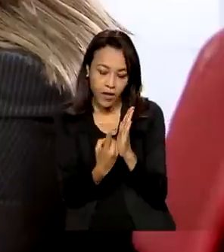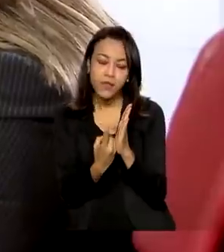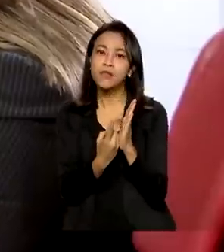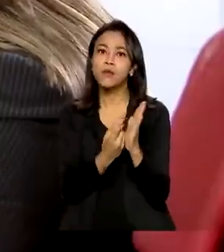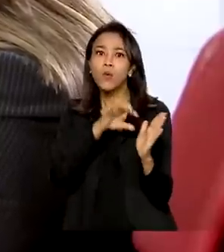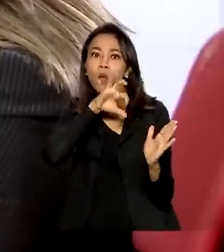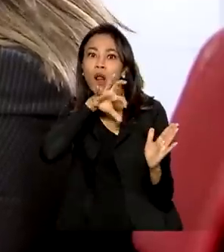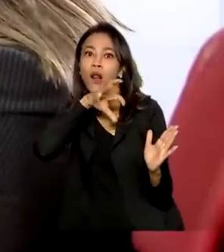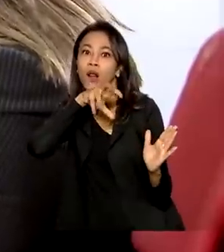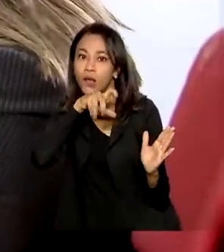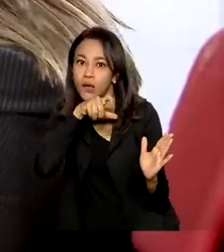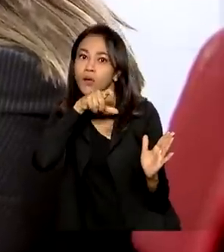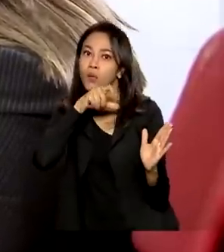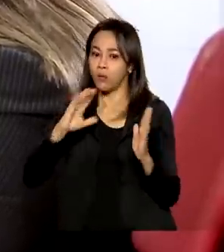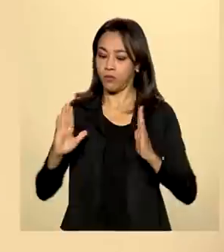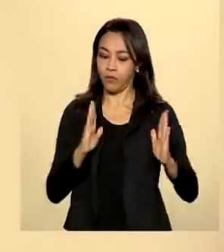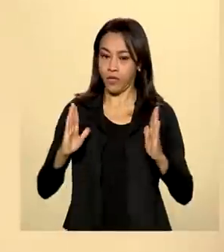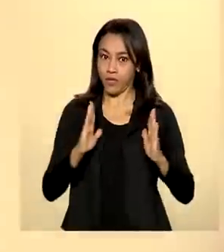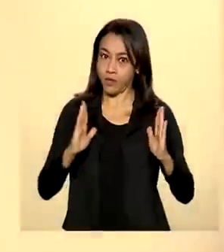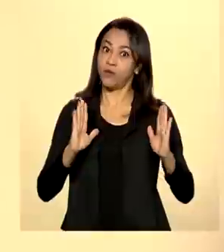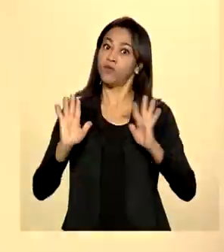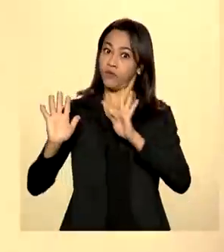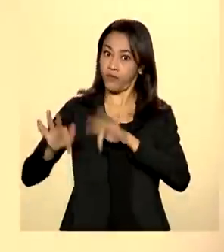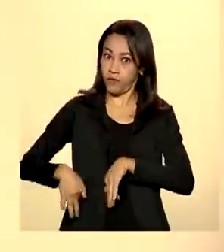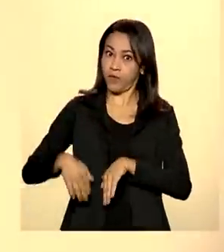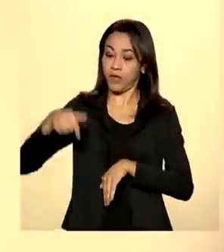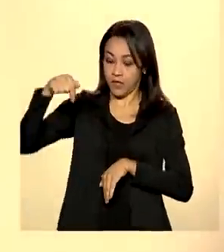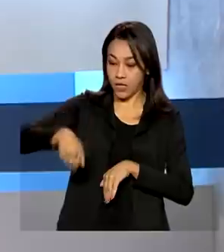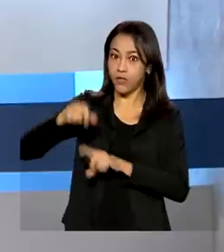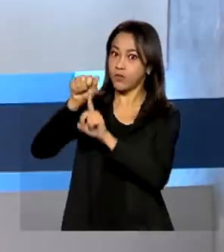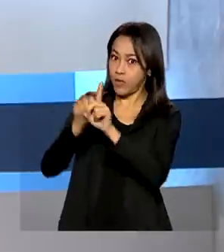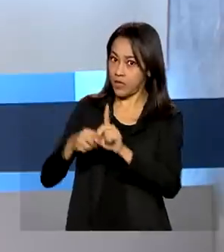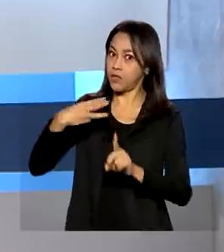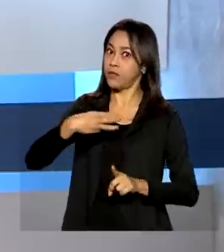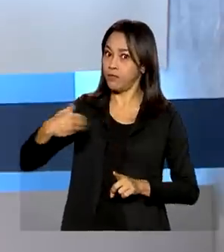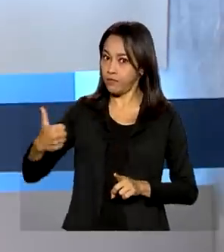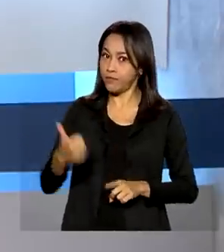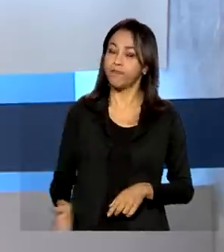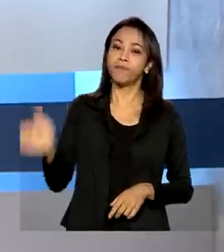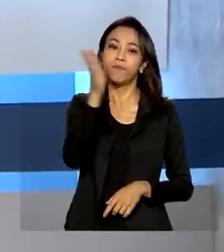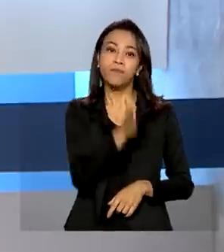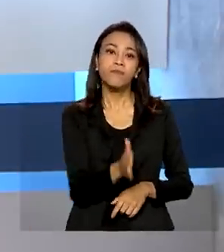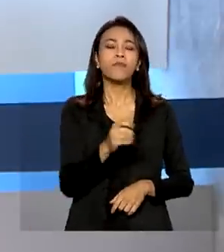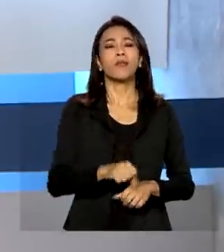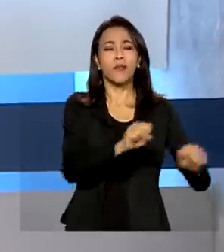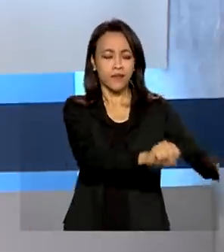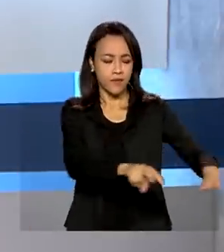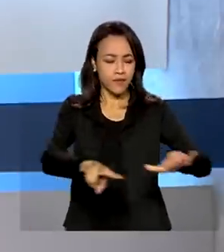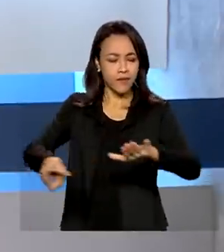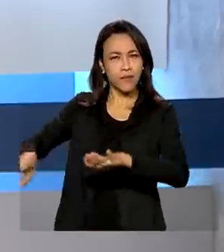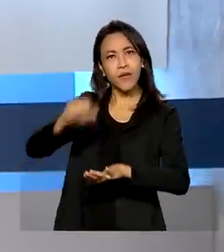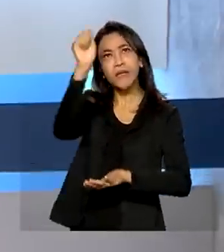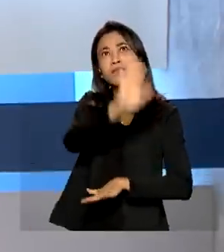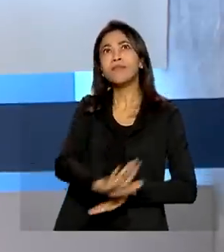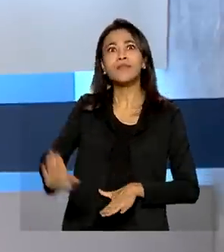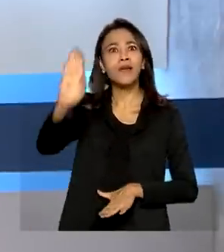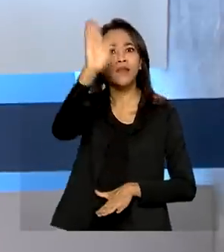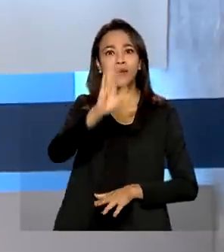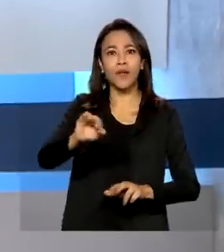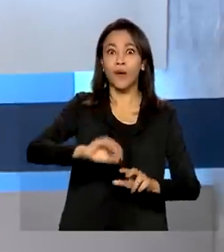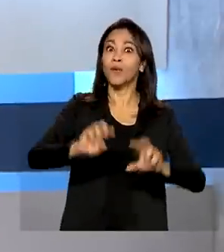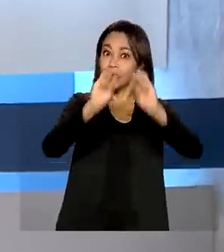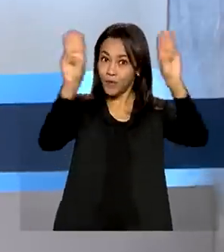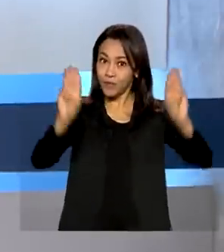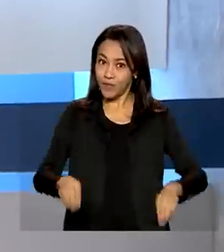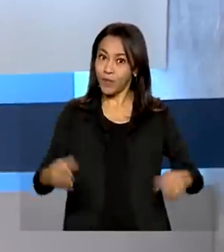Imposto de Renda. O prazo termina no dia 31 deste mês. E a Semana Nacional dos Museus começa hoje